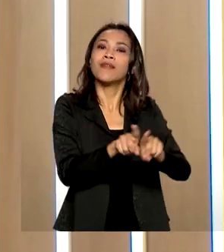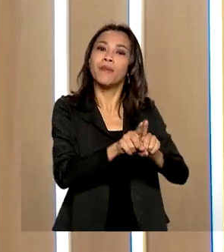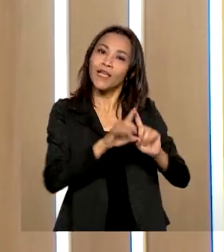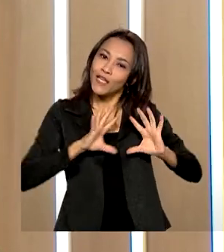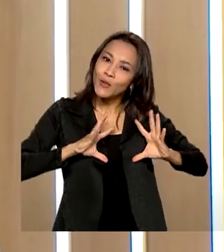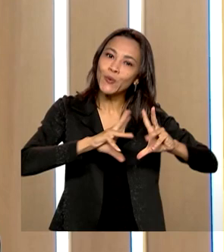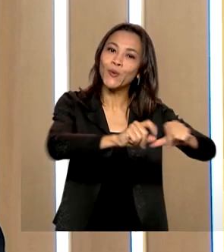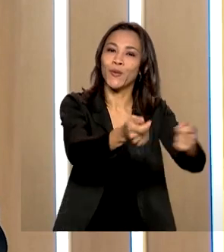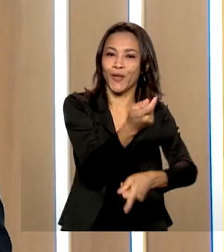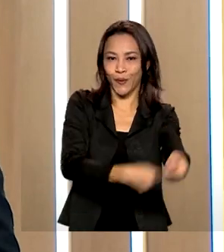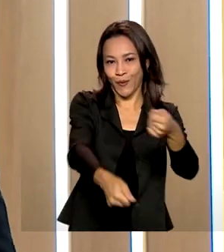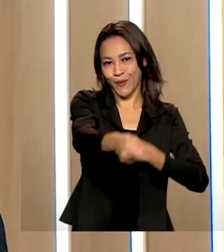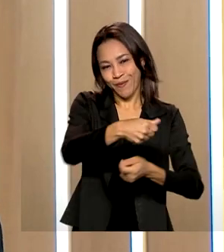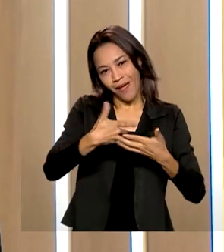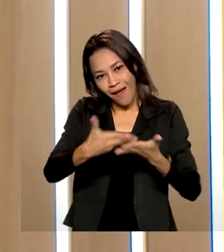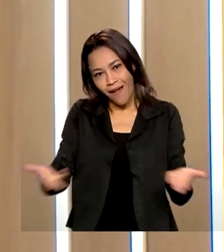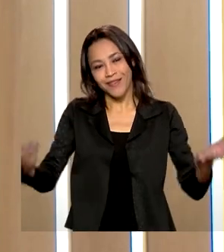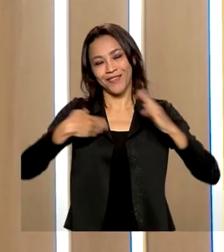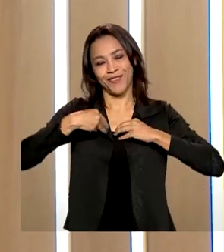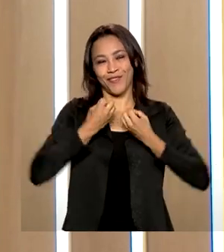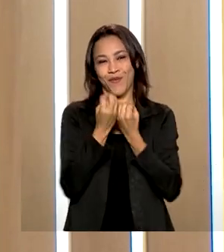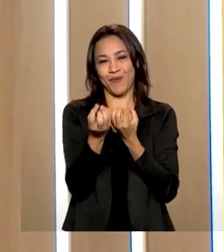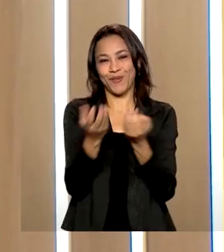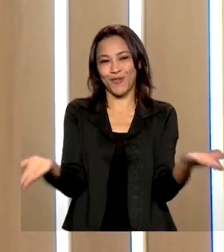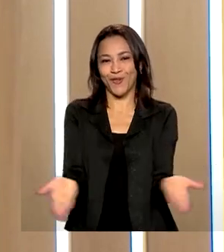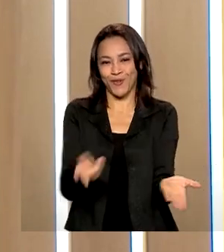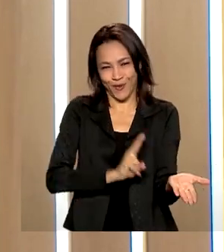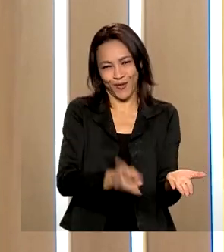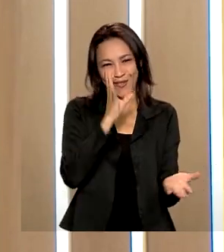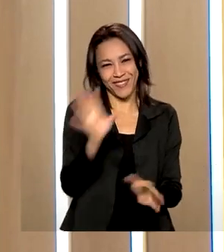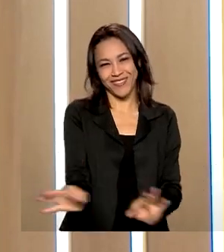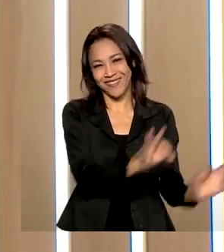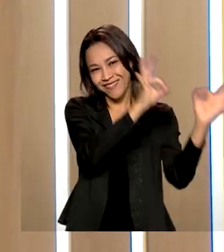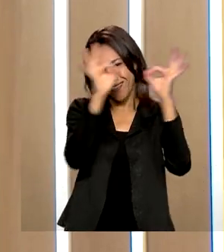multiplicador. Essa é a informação que nós tínhamos para hoje. Continue conosco e tenha um ótimo dia.